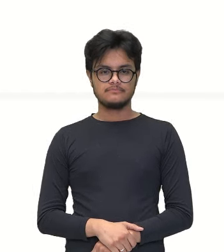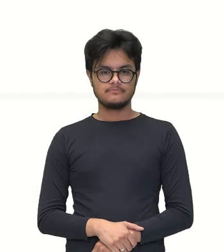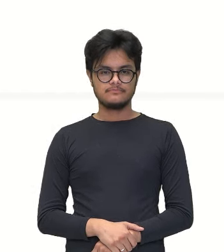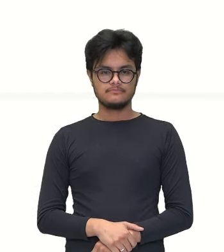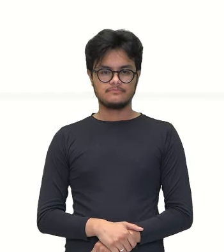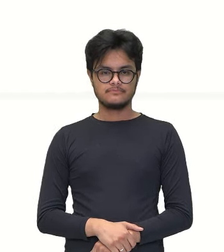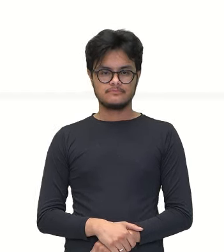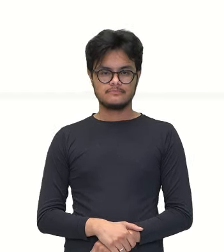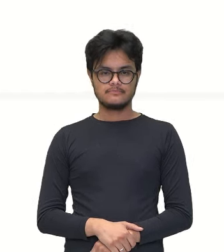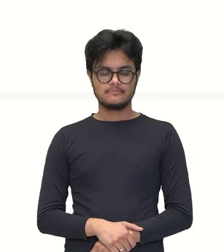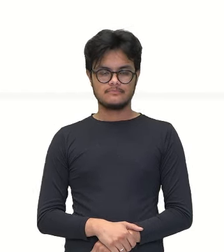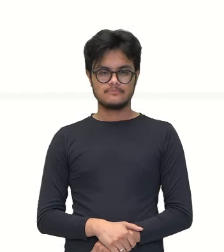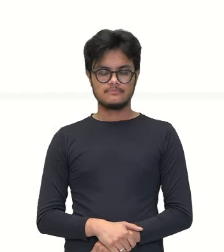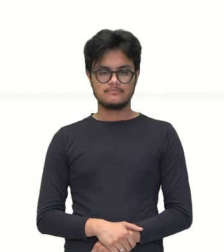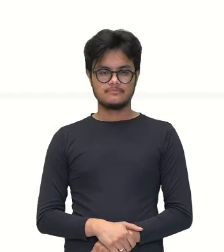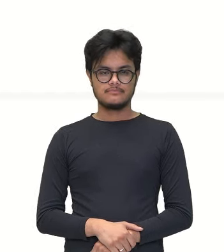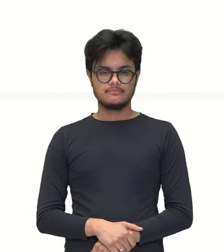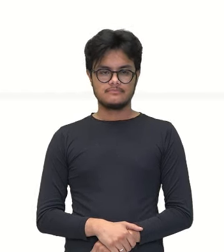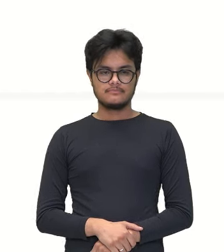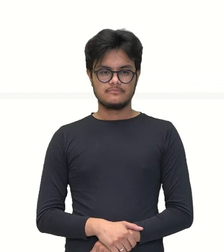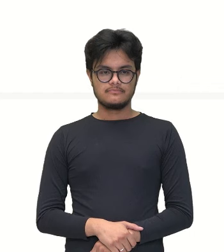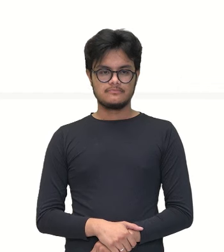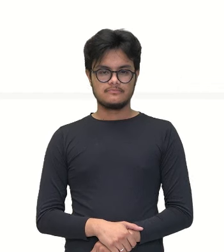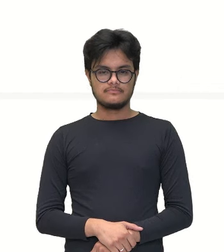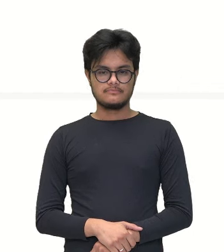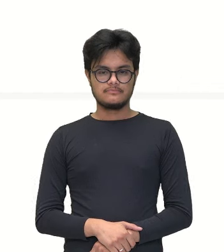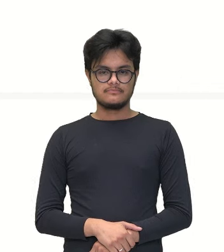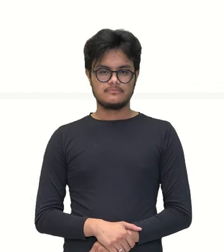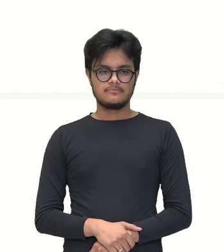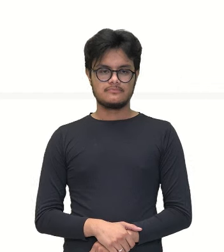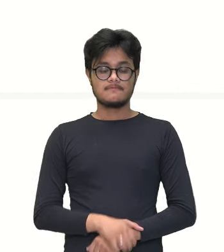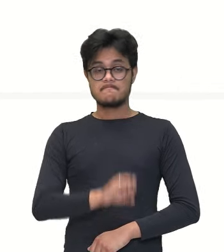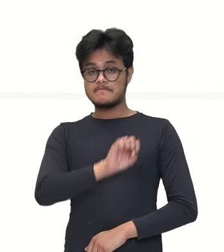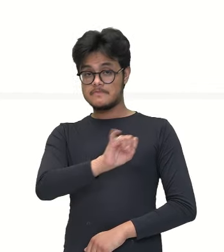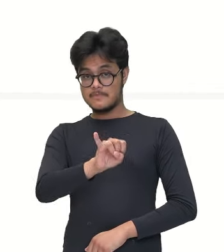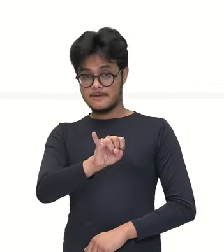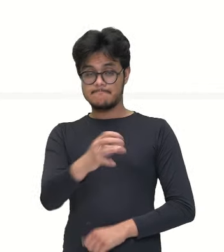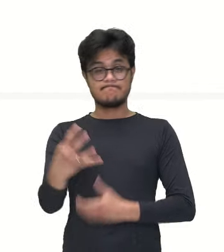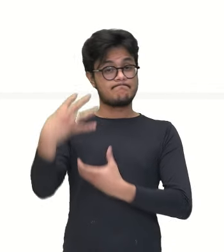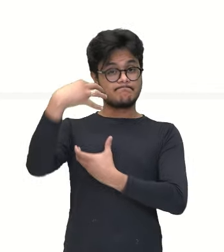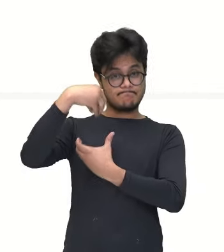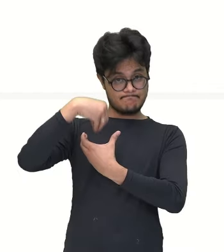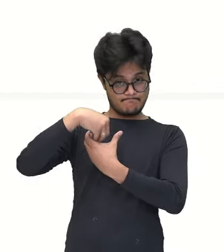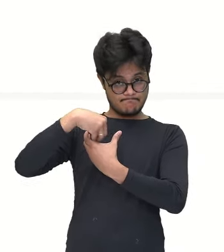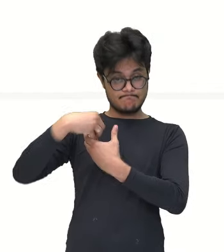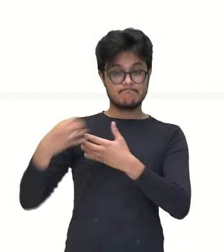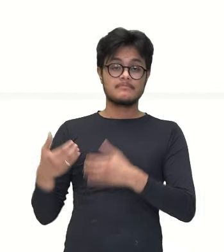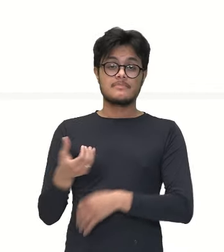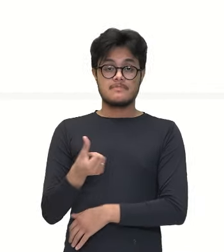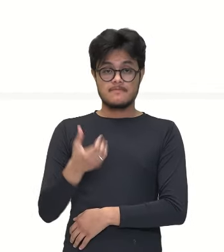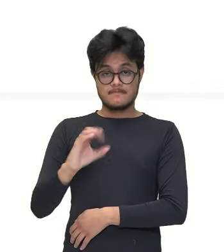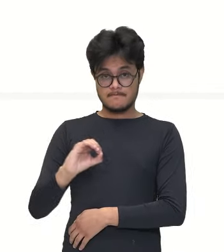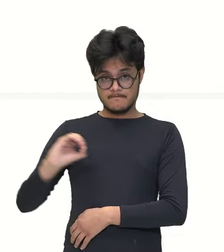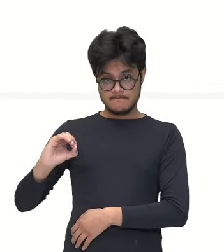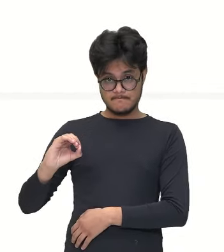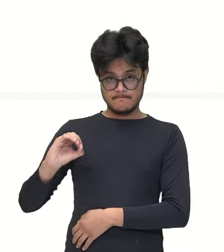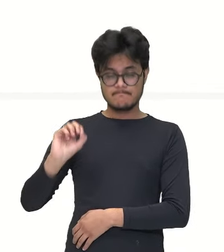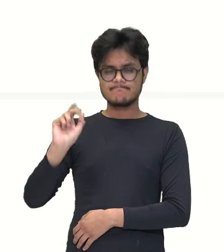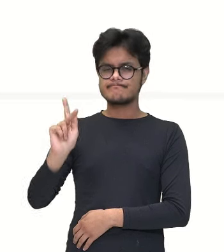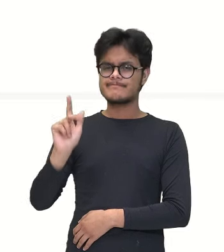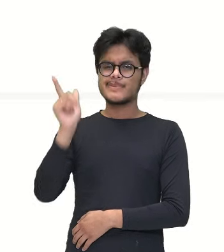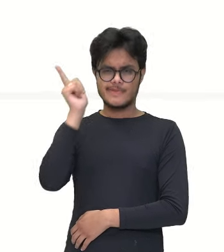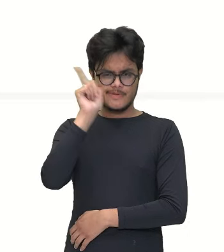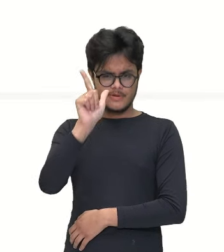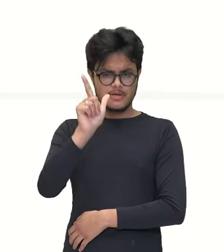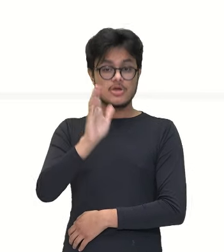se cabe 600 sacos de cimento, e aí já foram